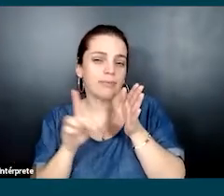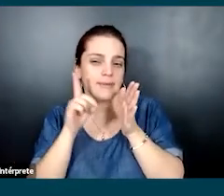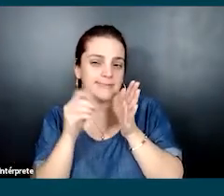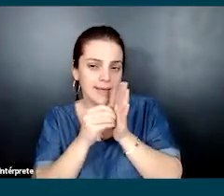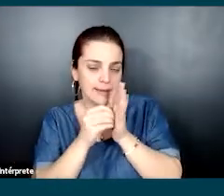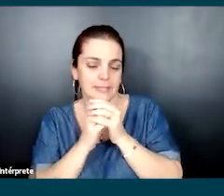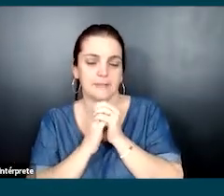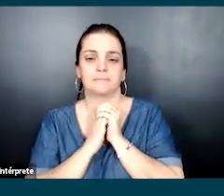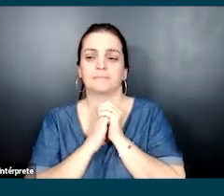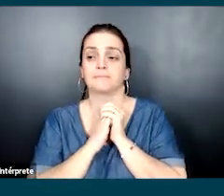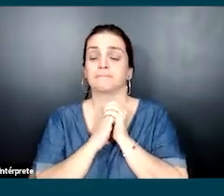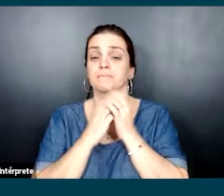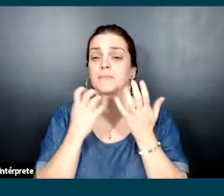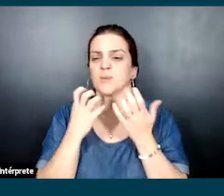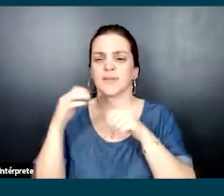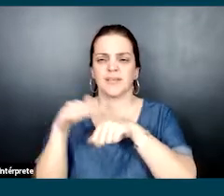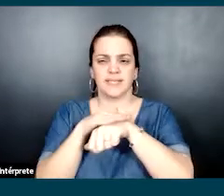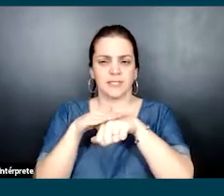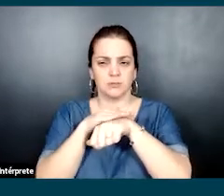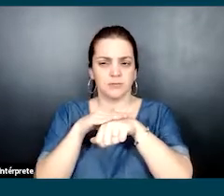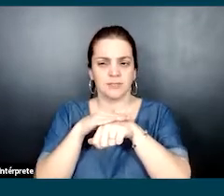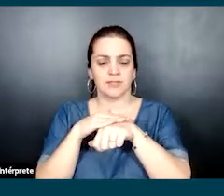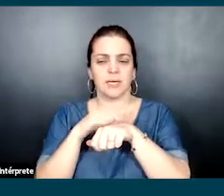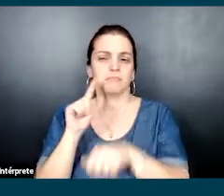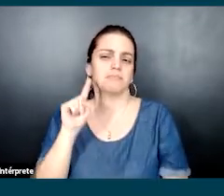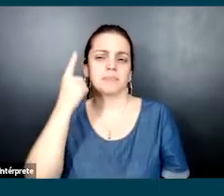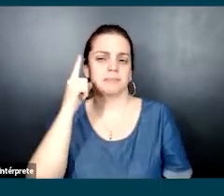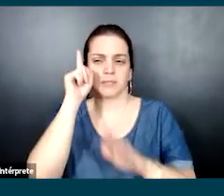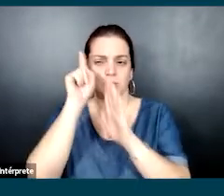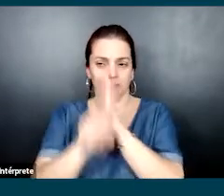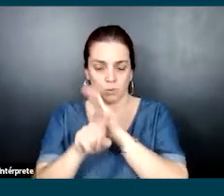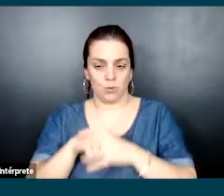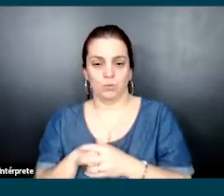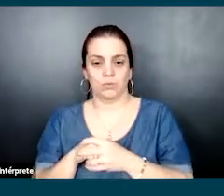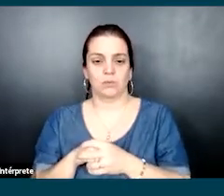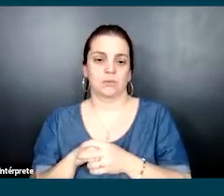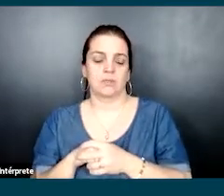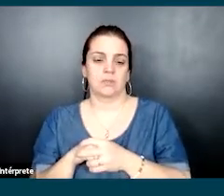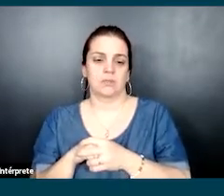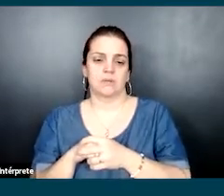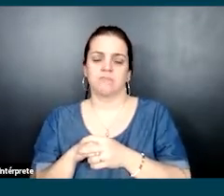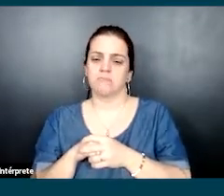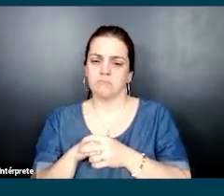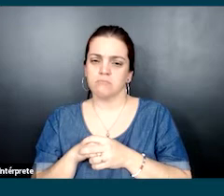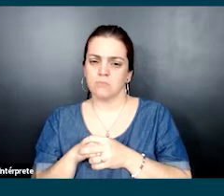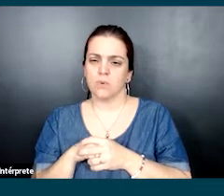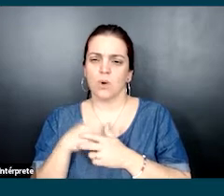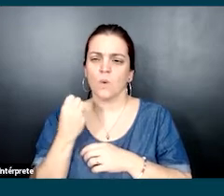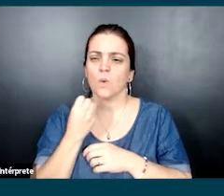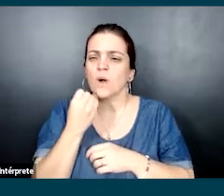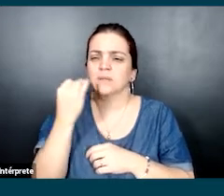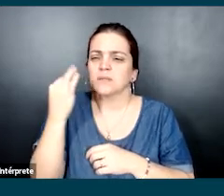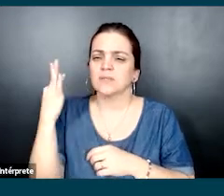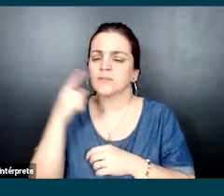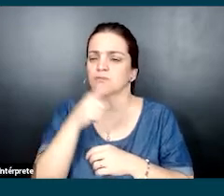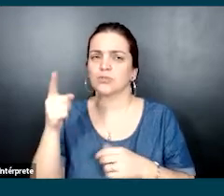começar essa nossa conversa trazendo uma primeira pergunta, assim. Então, a ideia é que a gente pense, assim,